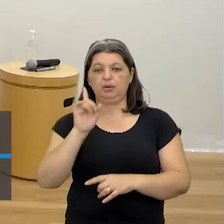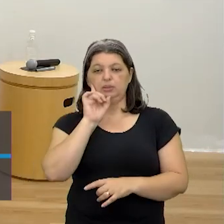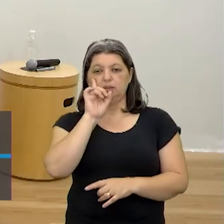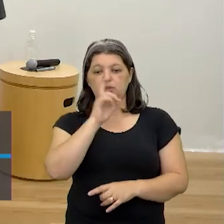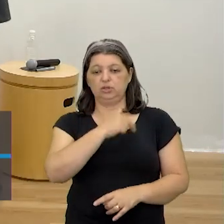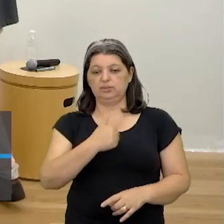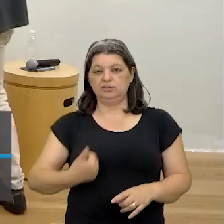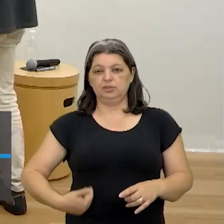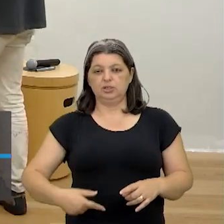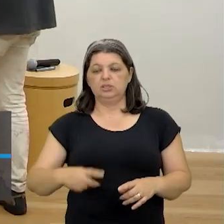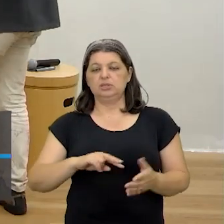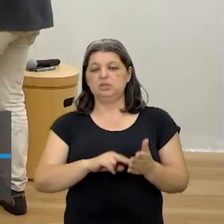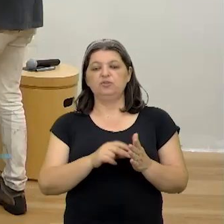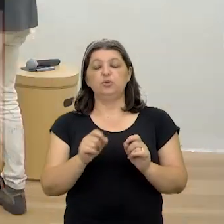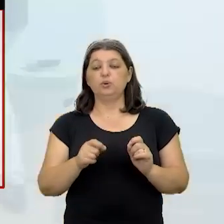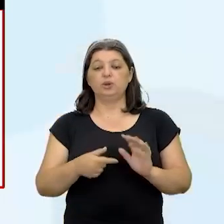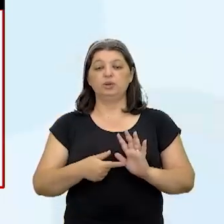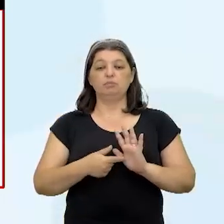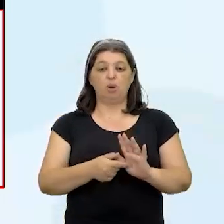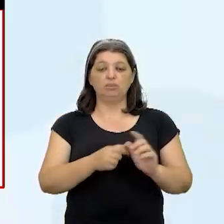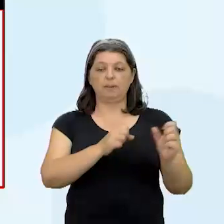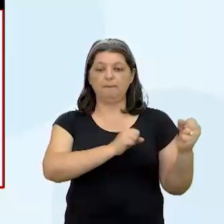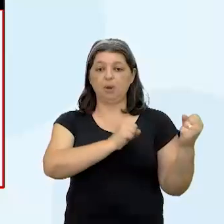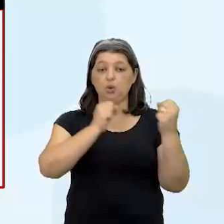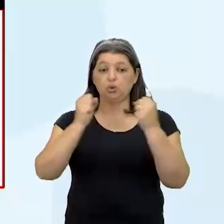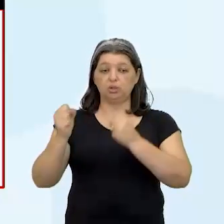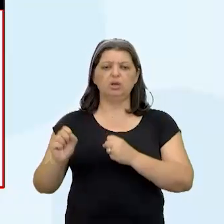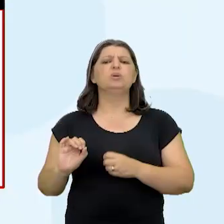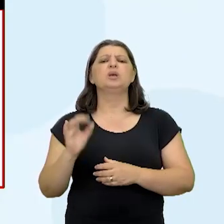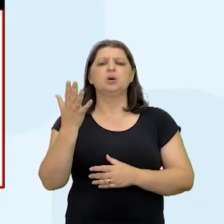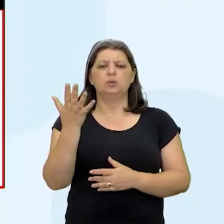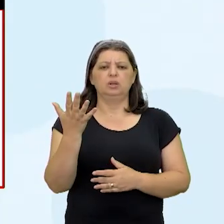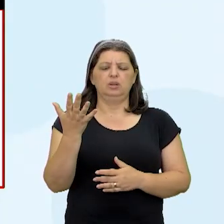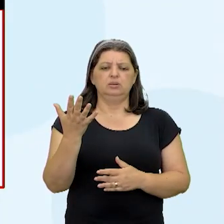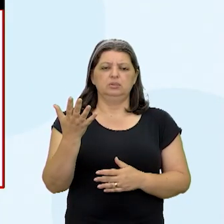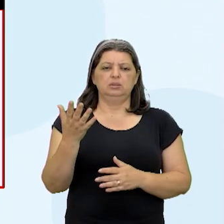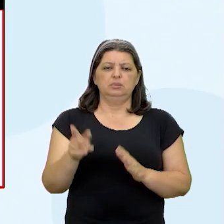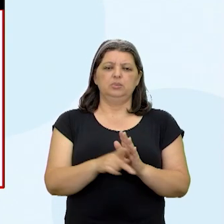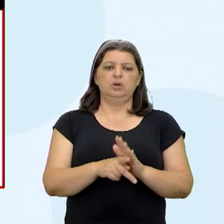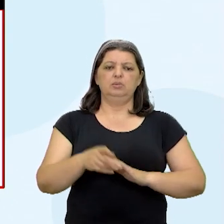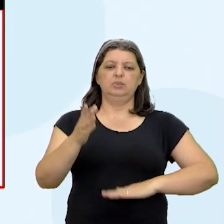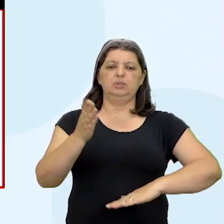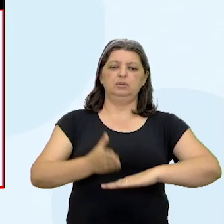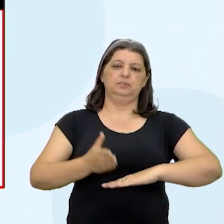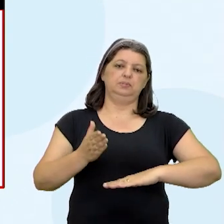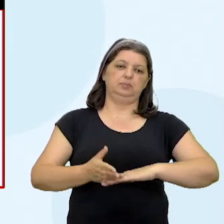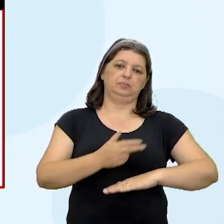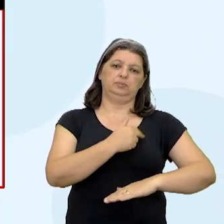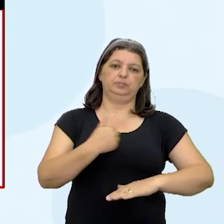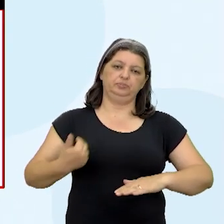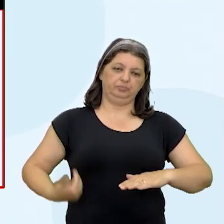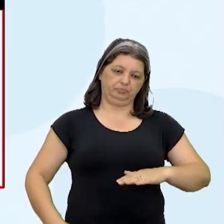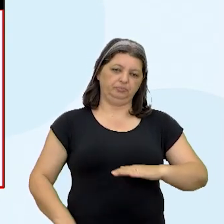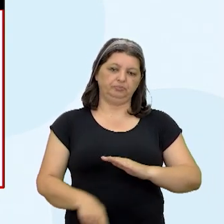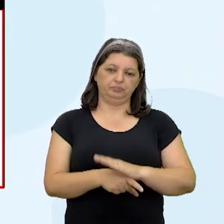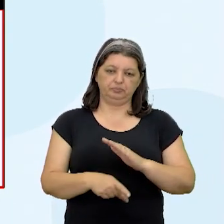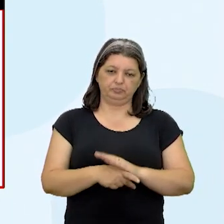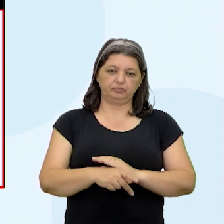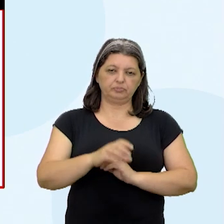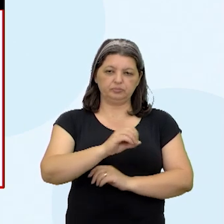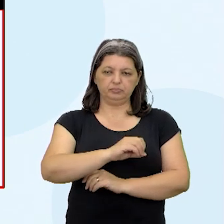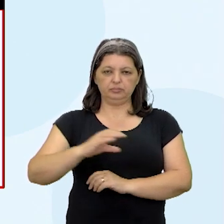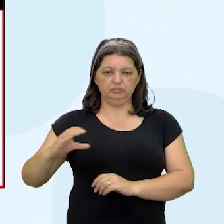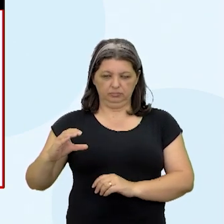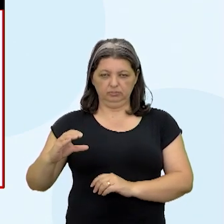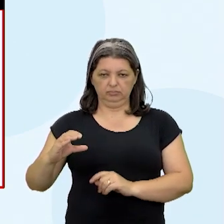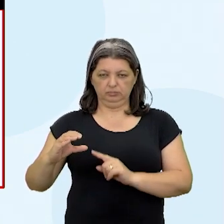é poder, né? Evidentemente. O que que acontece com a China contemporânea? Os costumes são ocidentalizados e